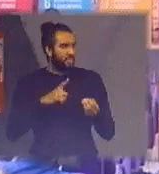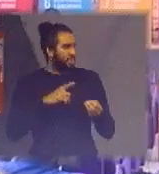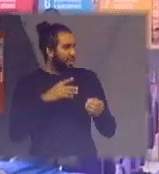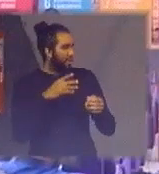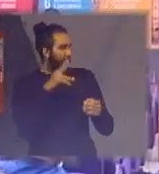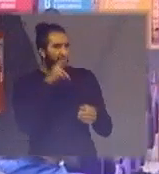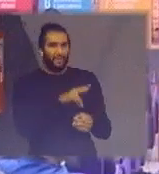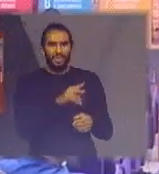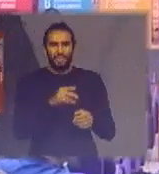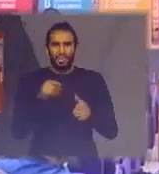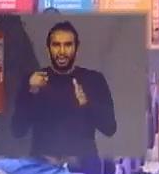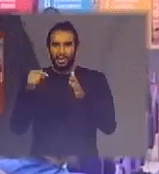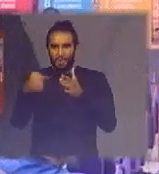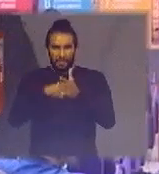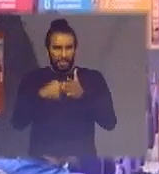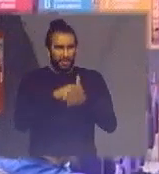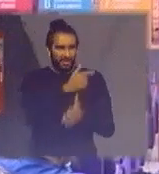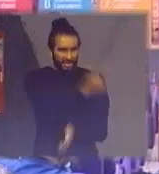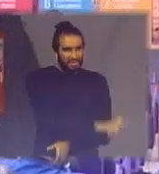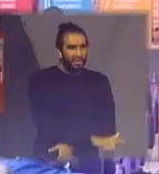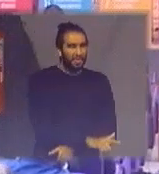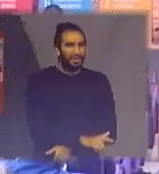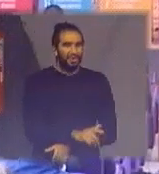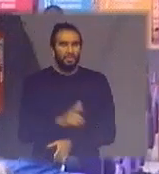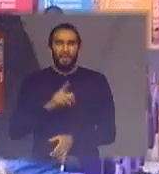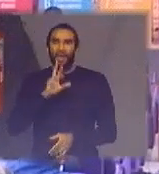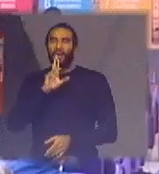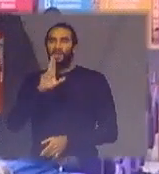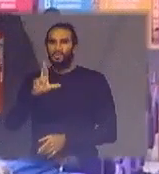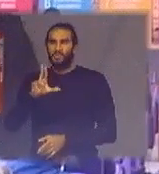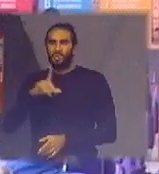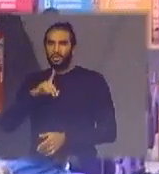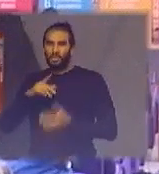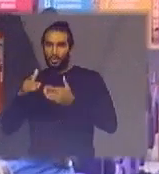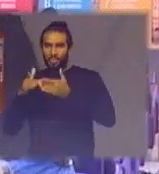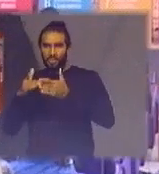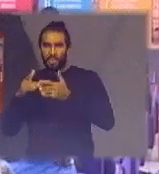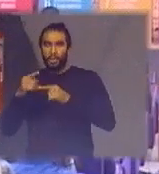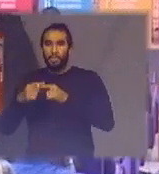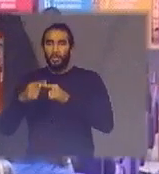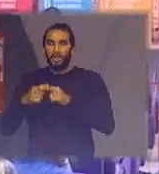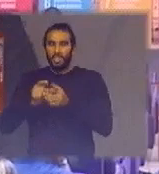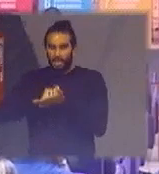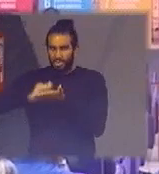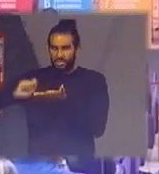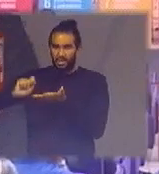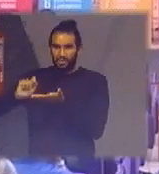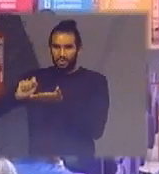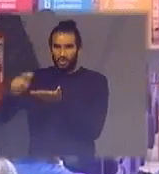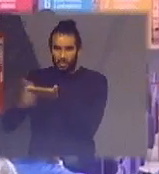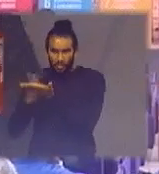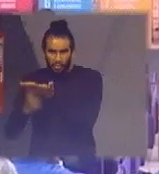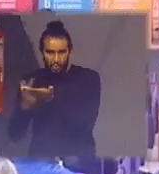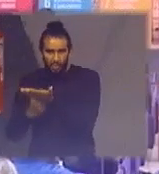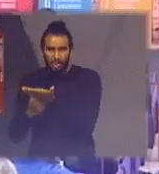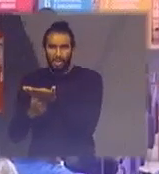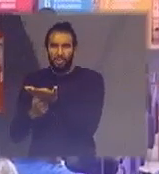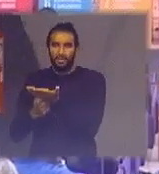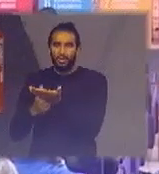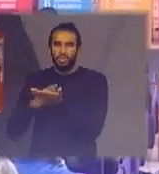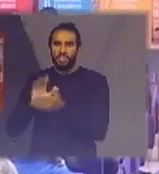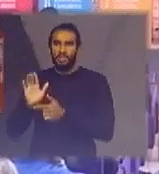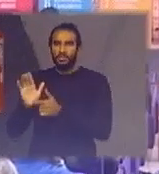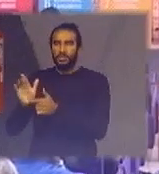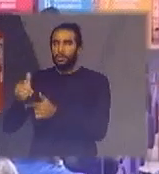perguntas ter o contato depois para poder estar respondendo porque a gente está escrevendo um livro refazendo um livro que foi publicado em